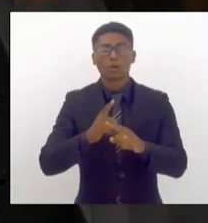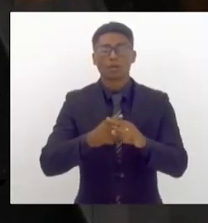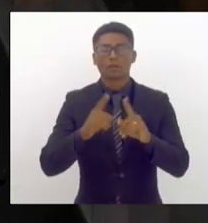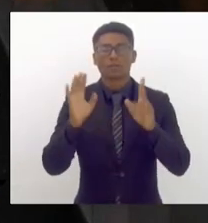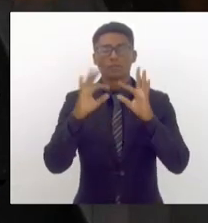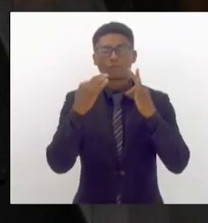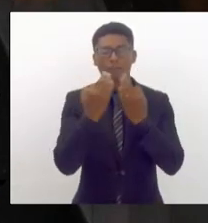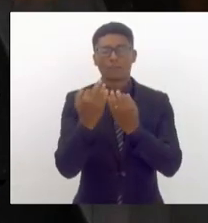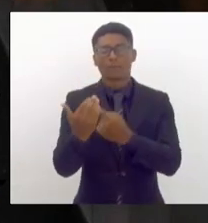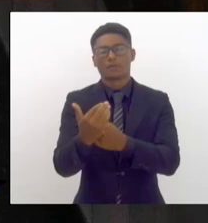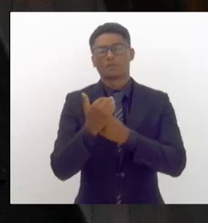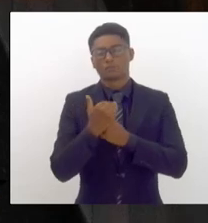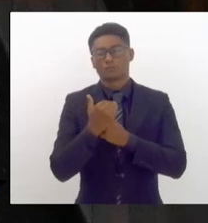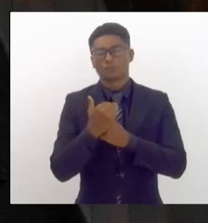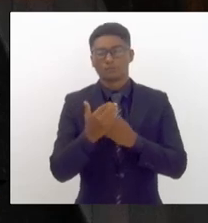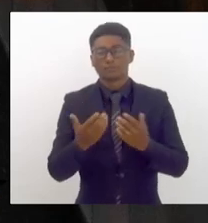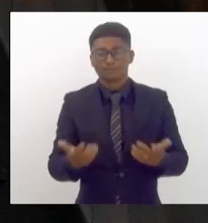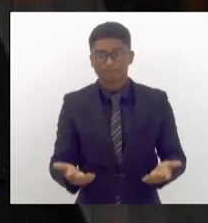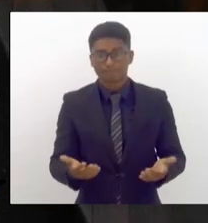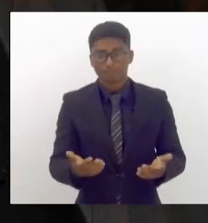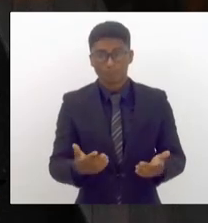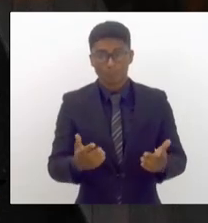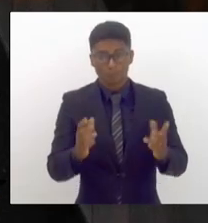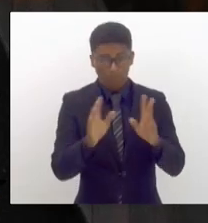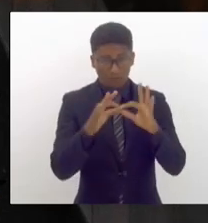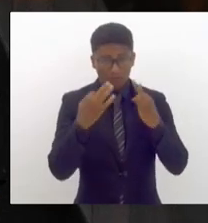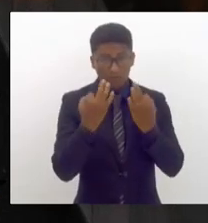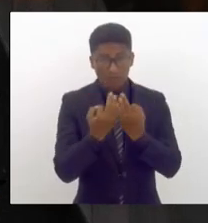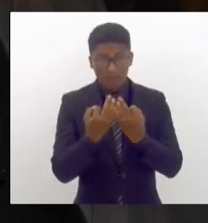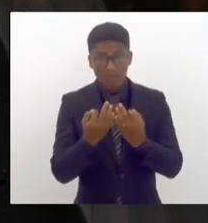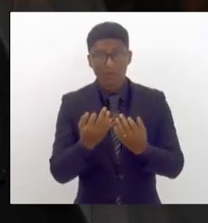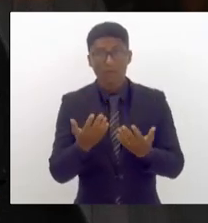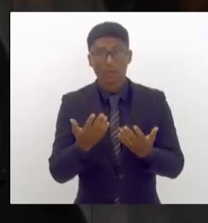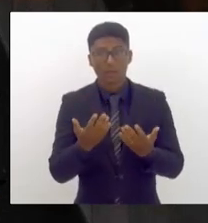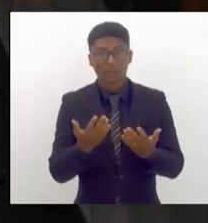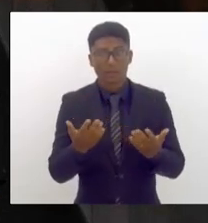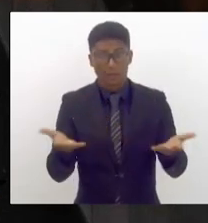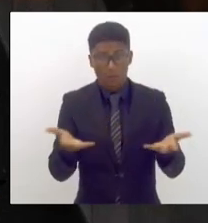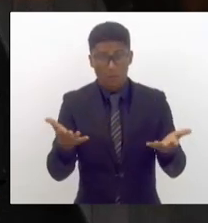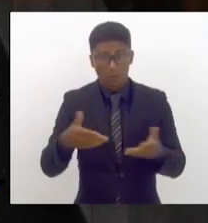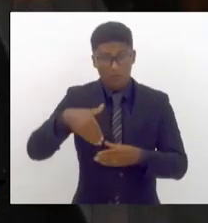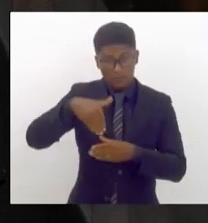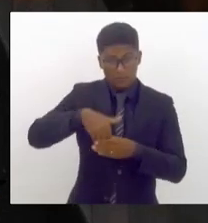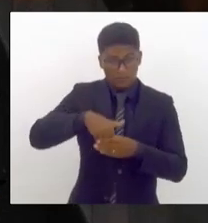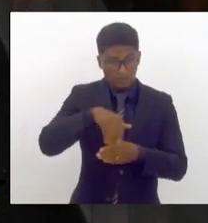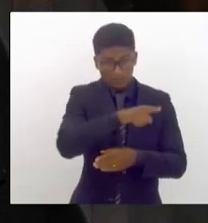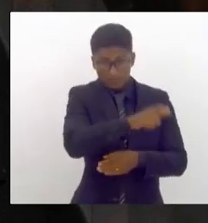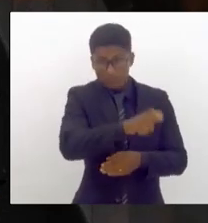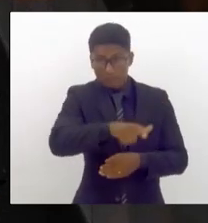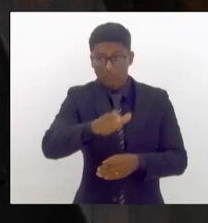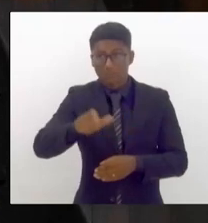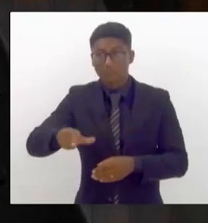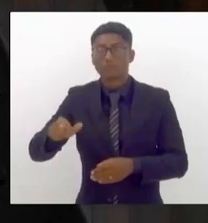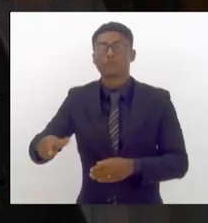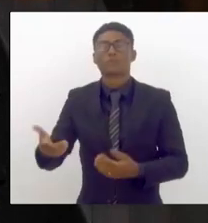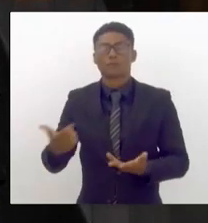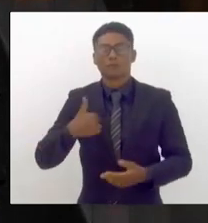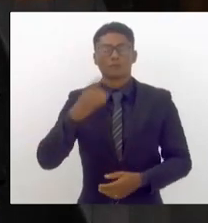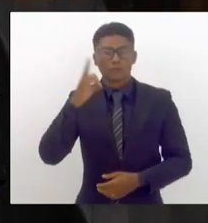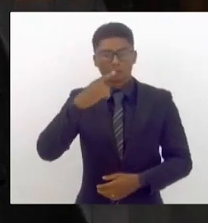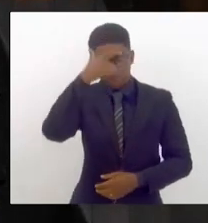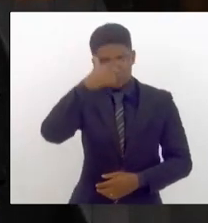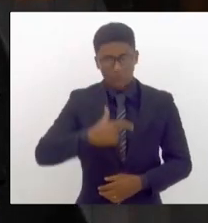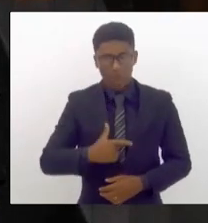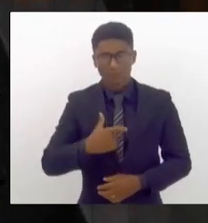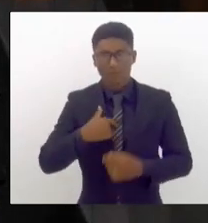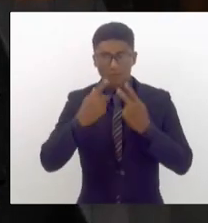e a nossa família, e aquela família que nós conquistamos nessa eleição, nós queremos dedicar o nosso mandato e dizer aos